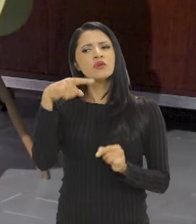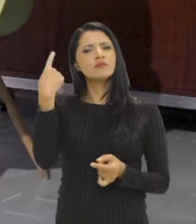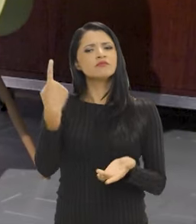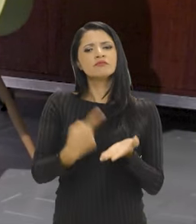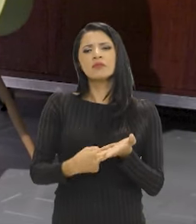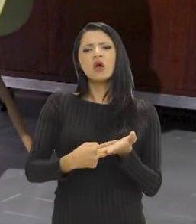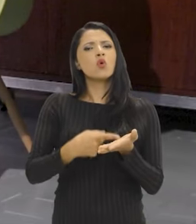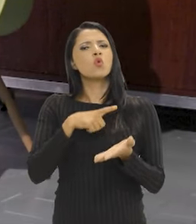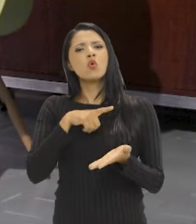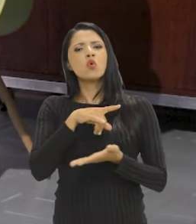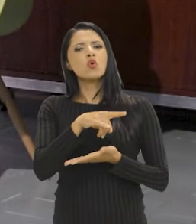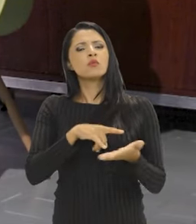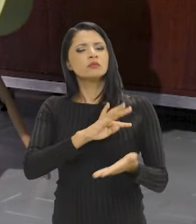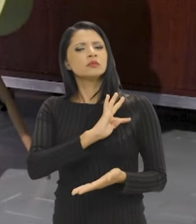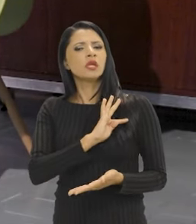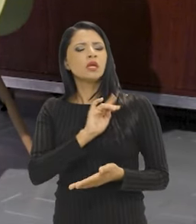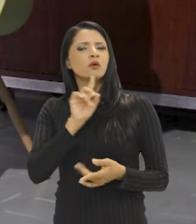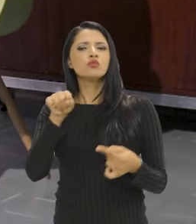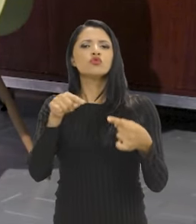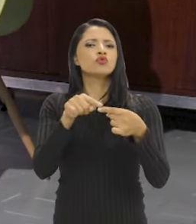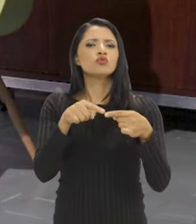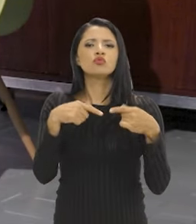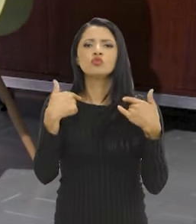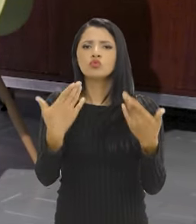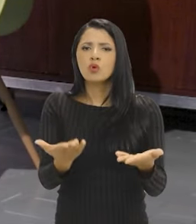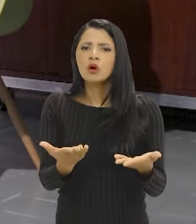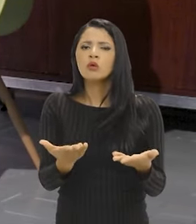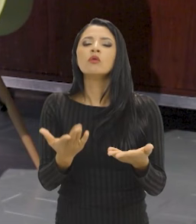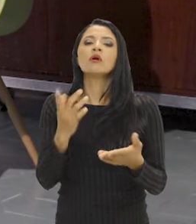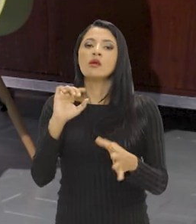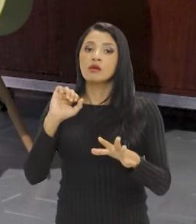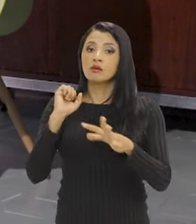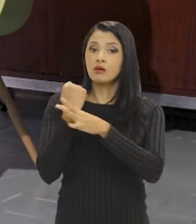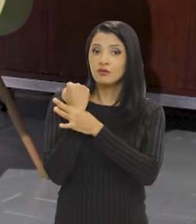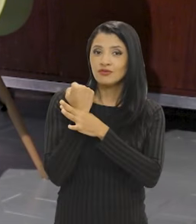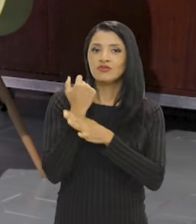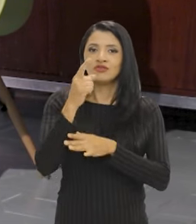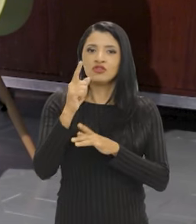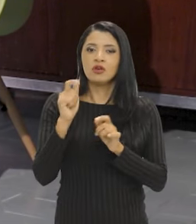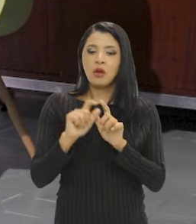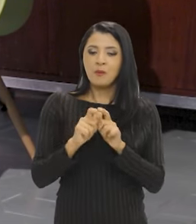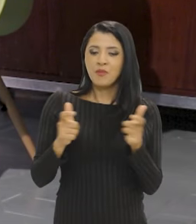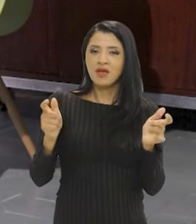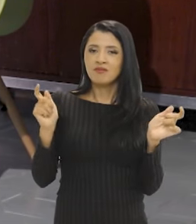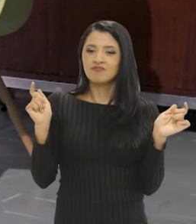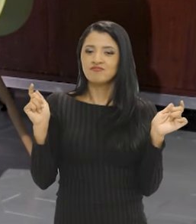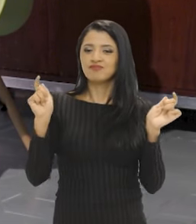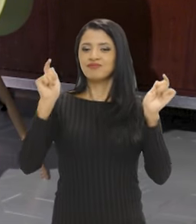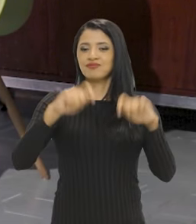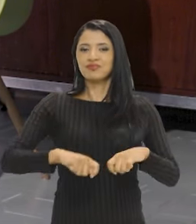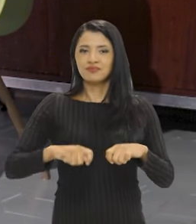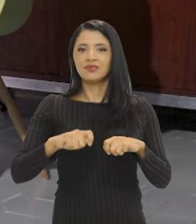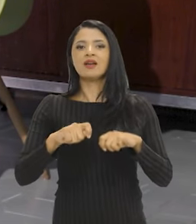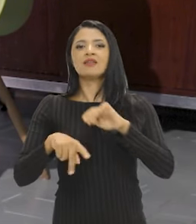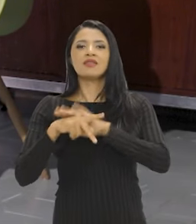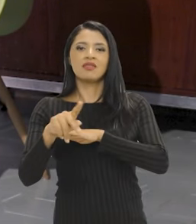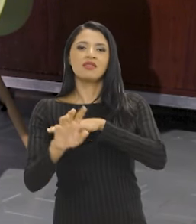esse acordo de cooperação técnica visa? Ele visa garantir o aumento da capacidade